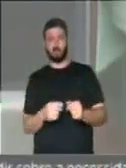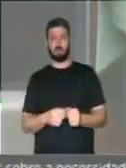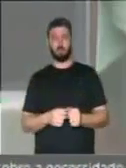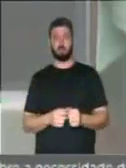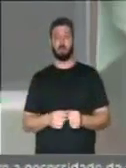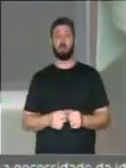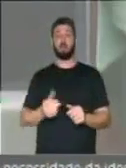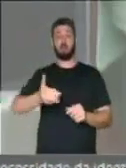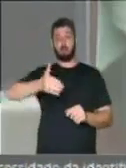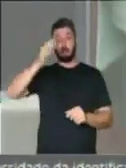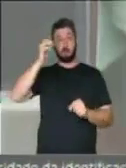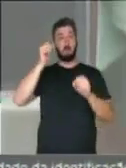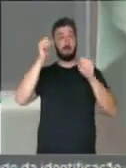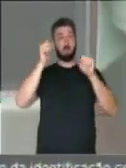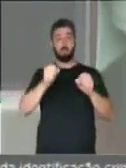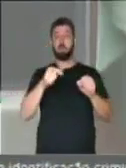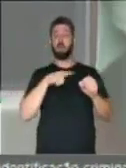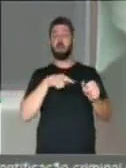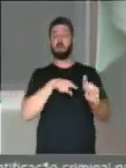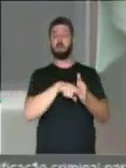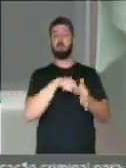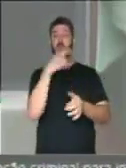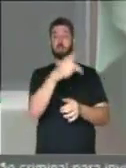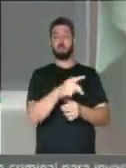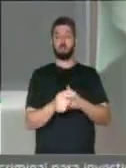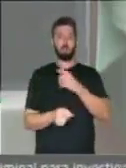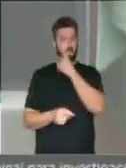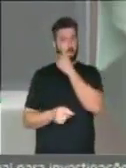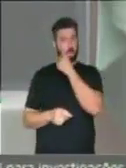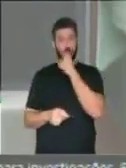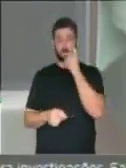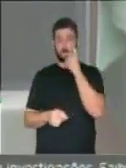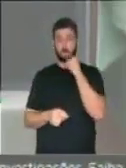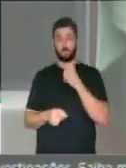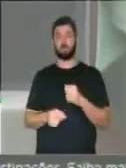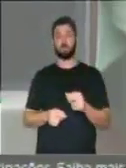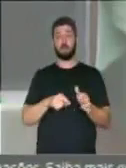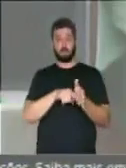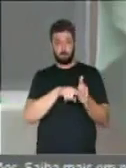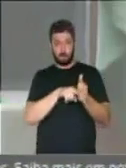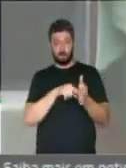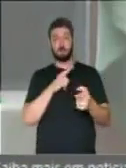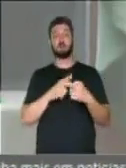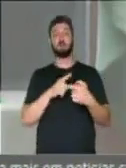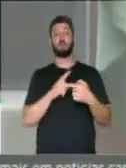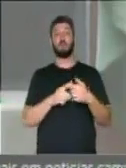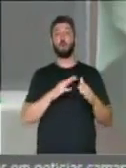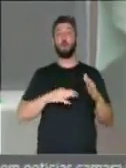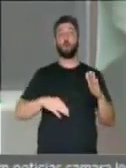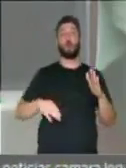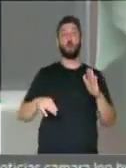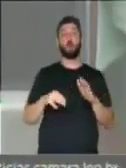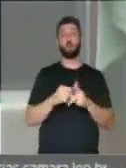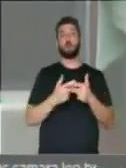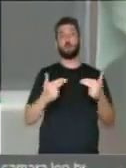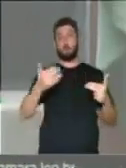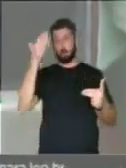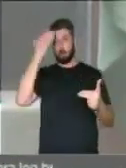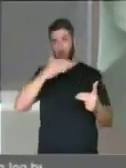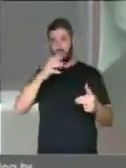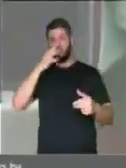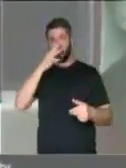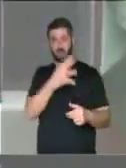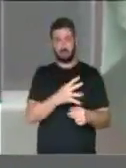Michel Temer ser investigado. Investigado com todas essas provas,